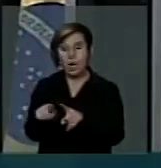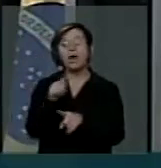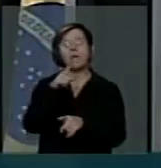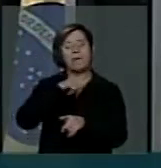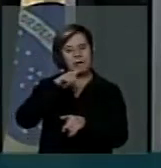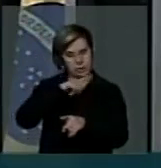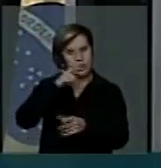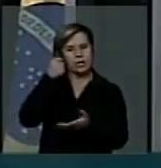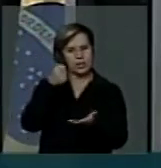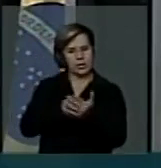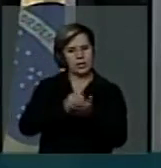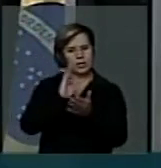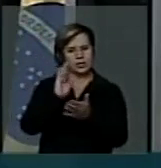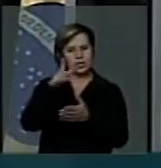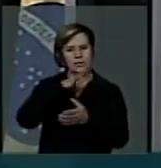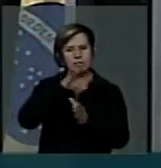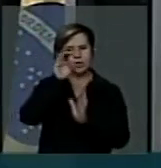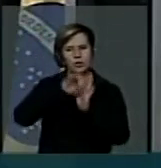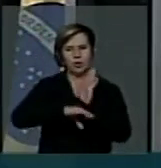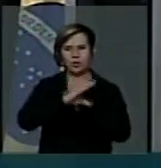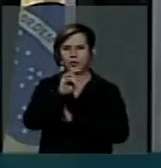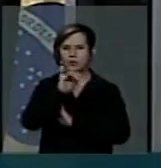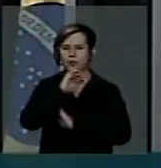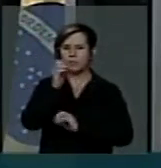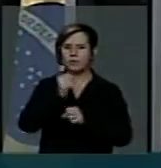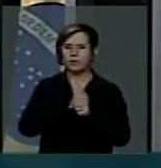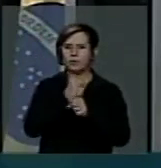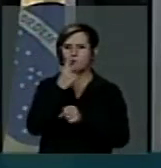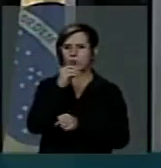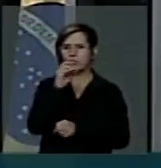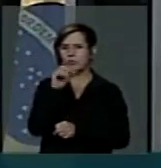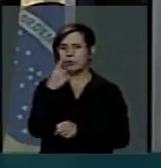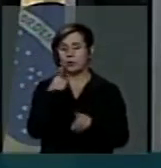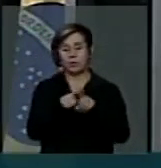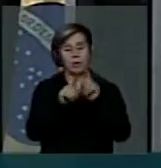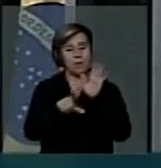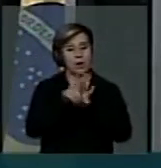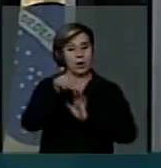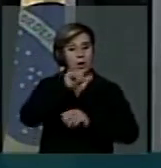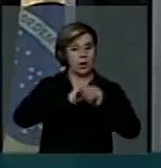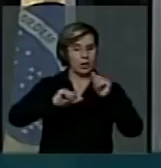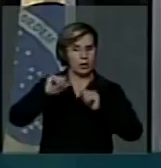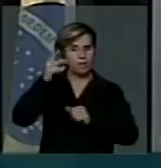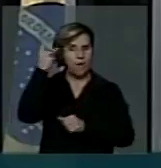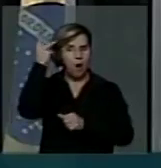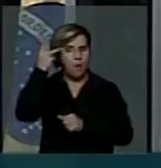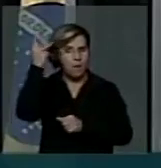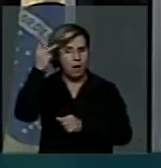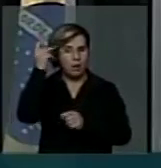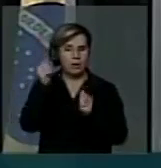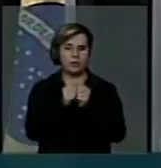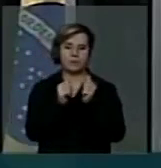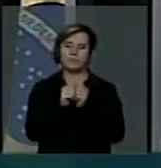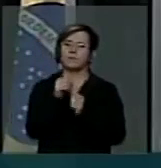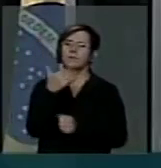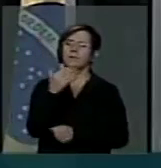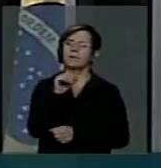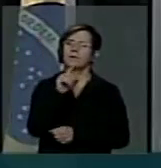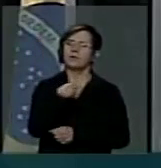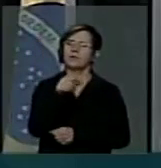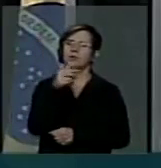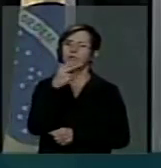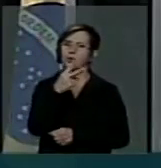Código Civil desde 2001 e pela Lei da Reforma Psiquiátrica de 10.216 de